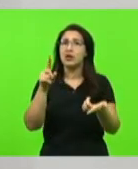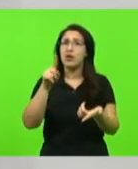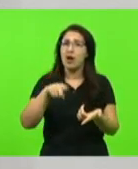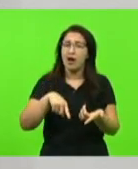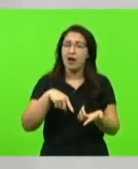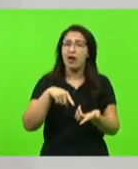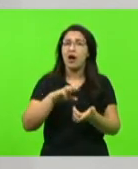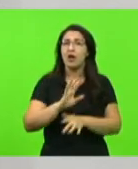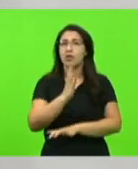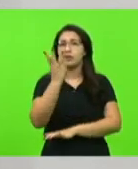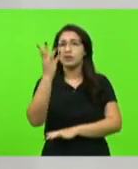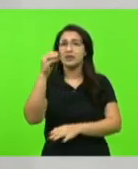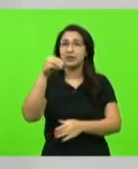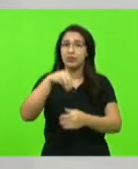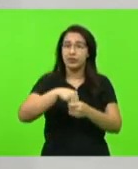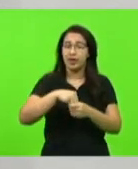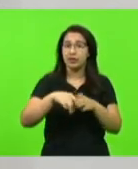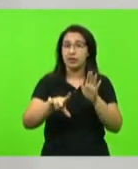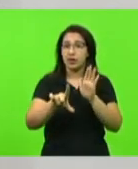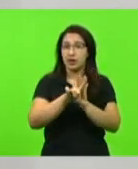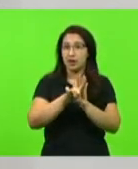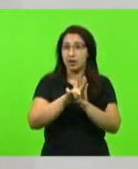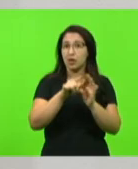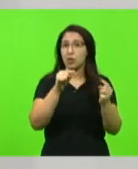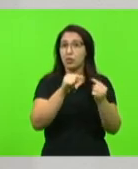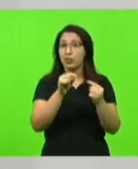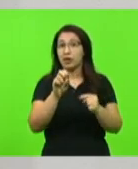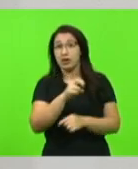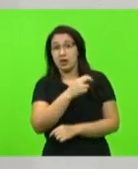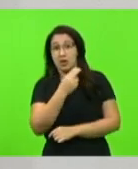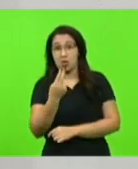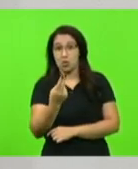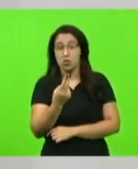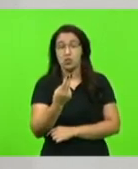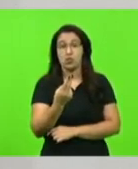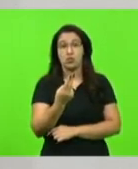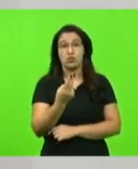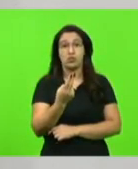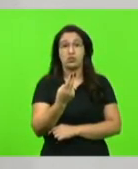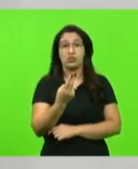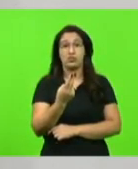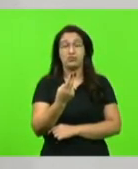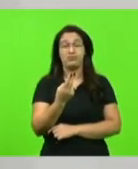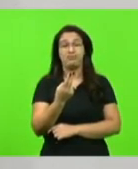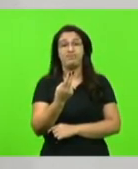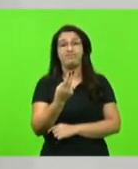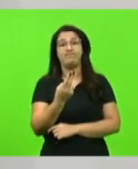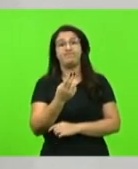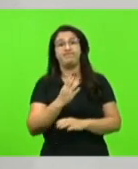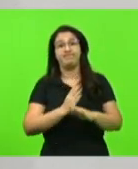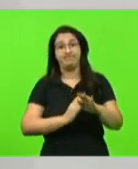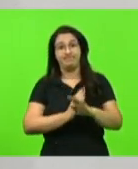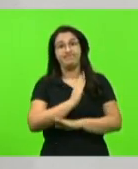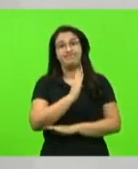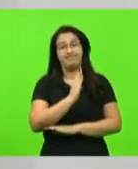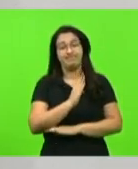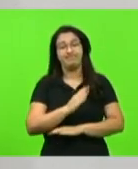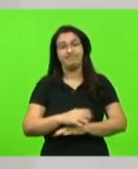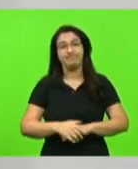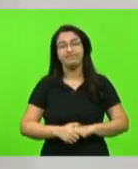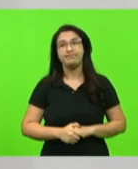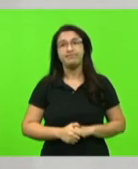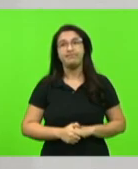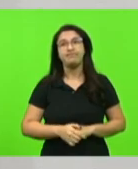aconteceu dentro dos limites da lei, ou se houve o possível abuso também das forças nesta desobstrução. E reforçar aqui